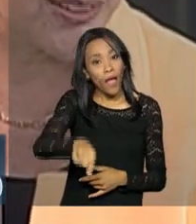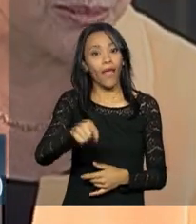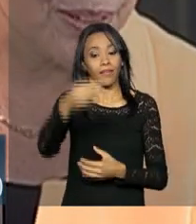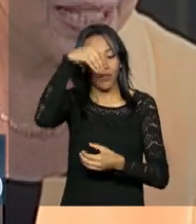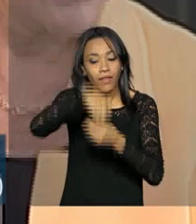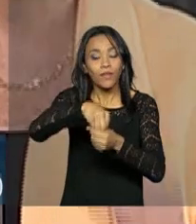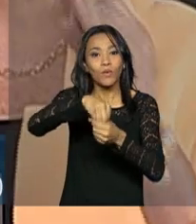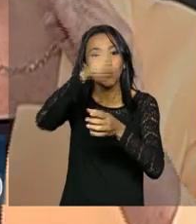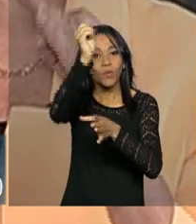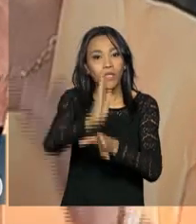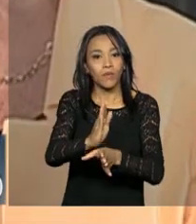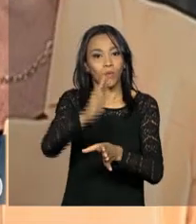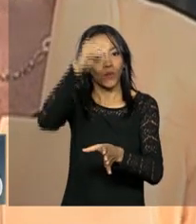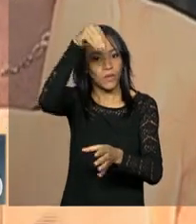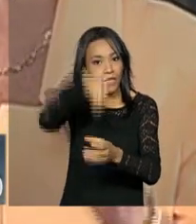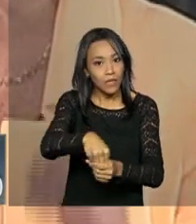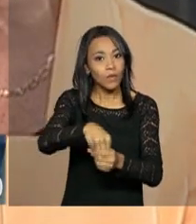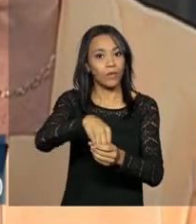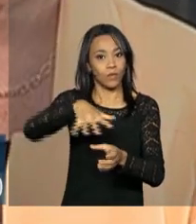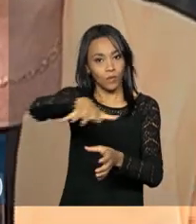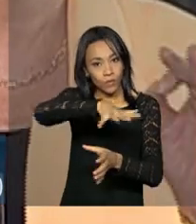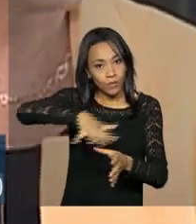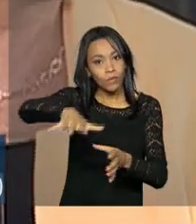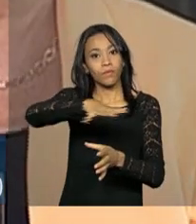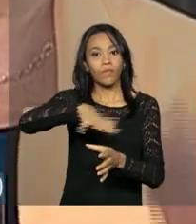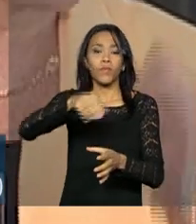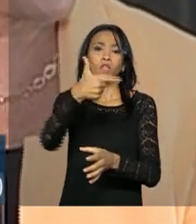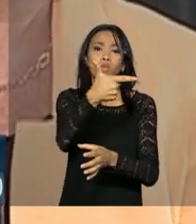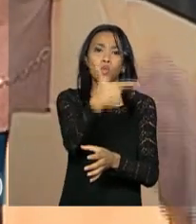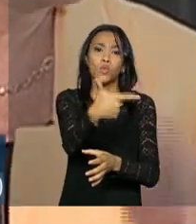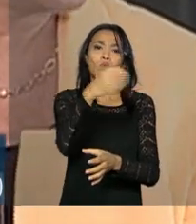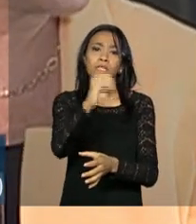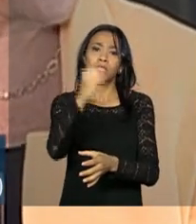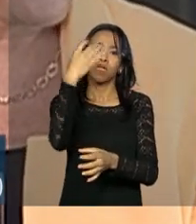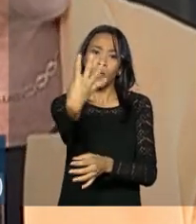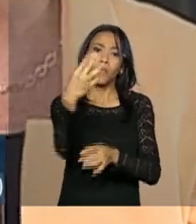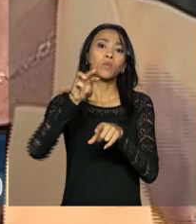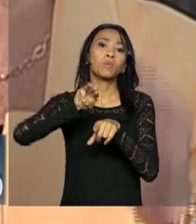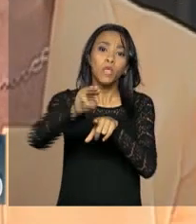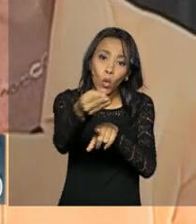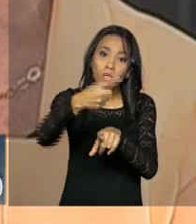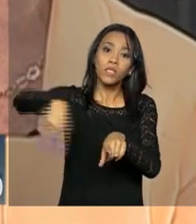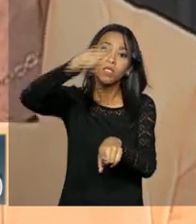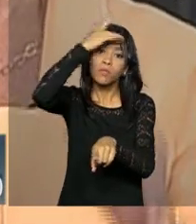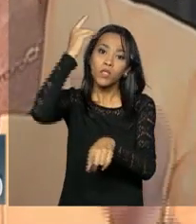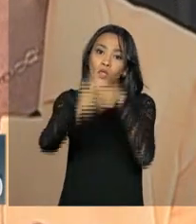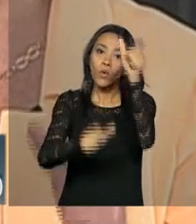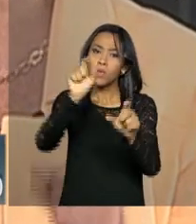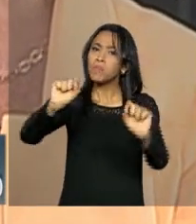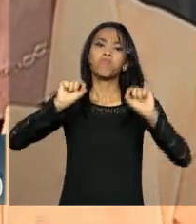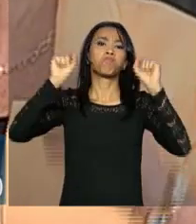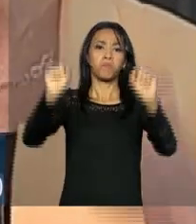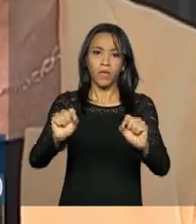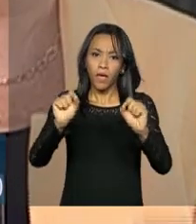interno. Mercado interno é transformar 204 milhões de pessoas em